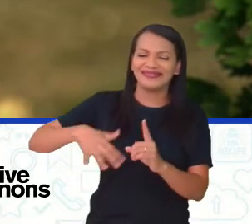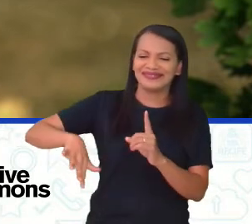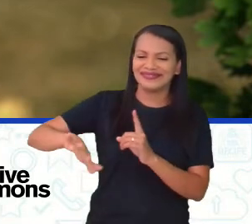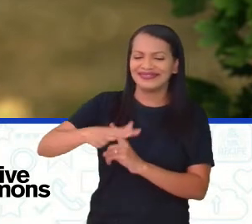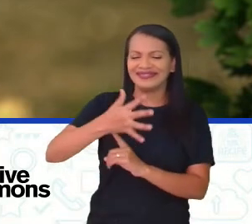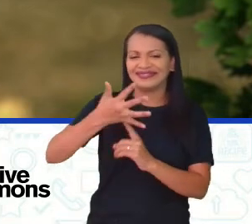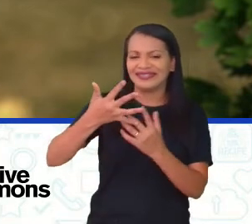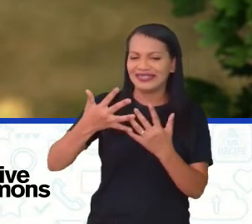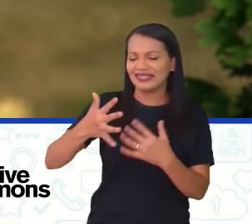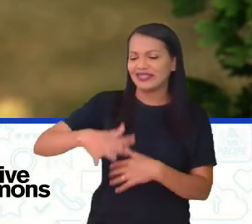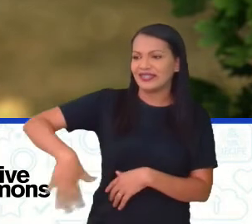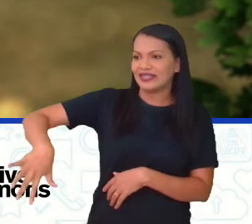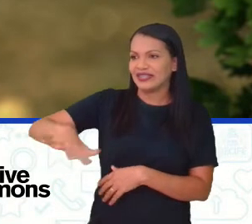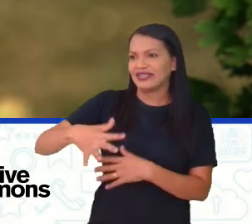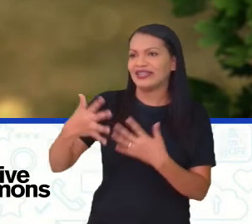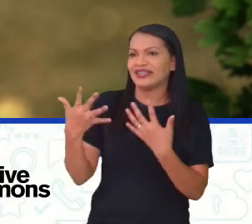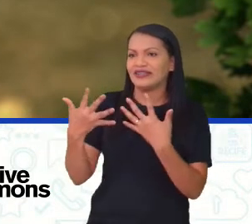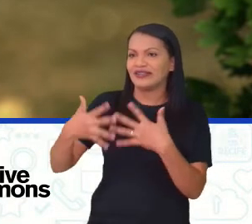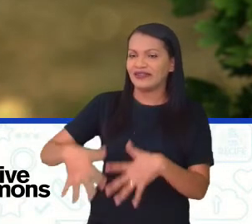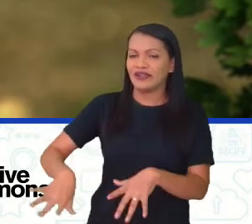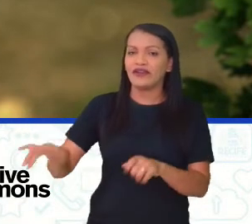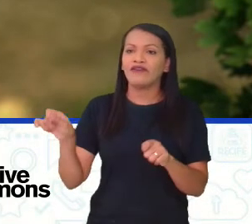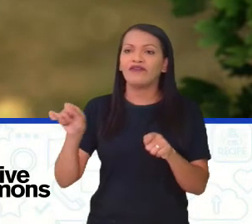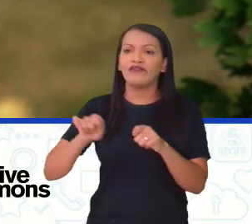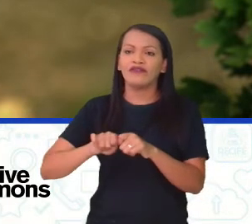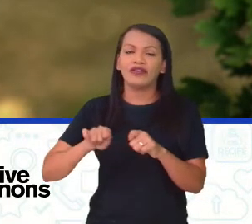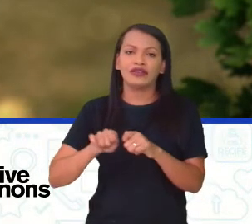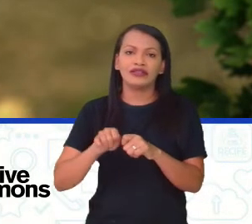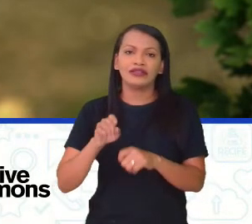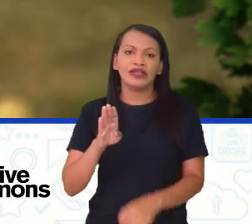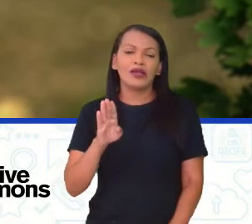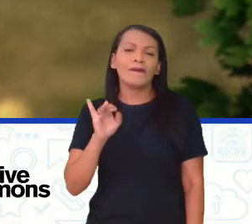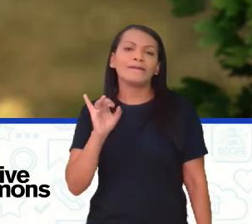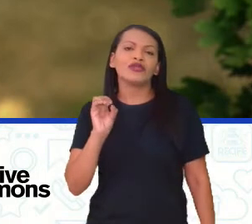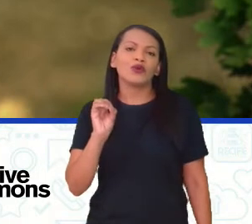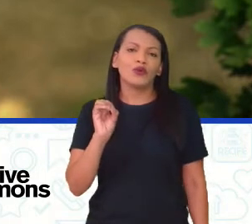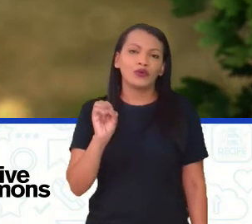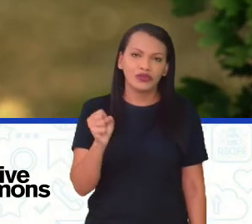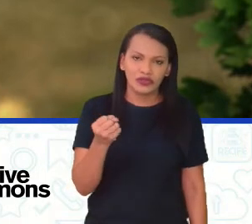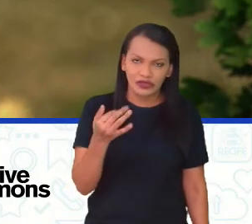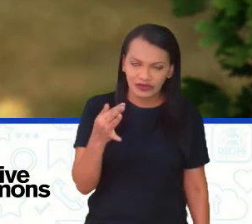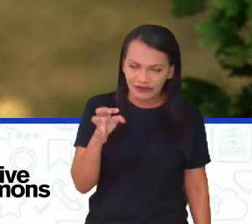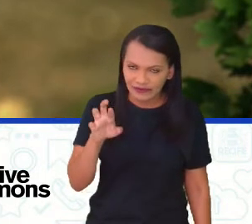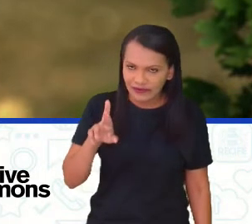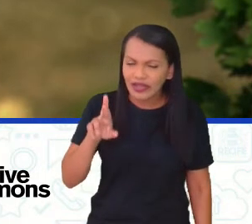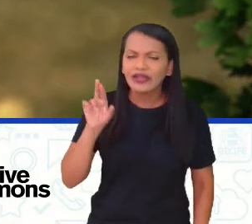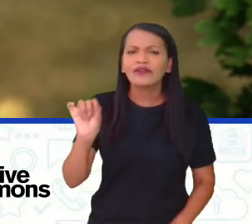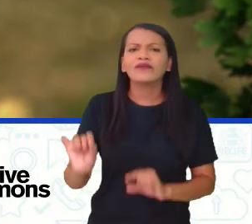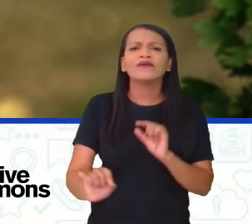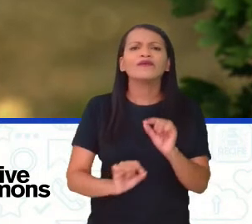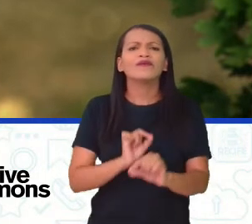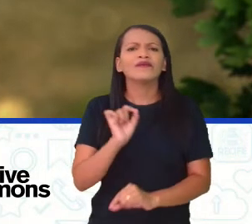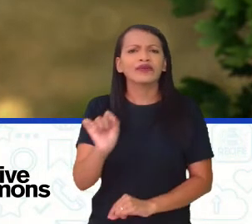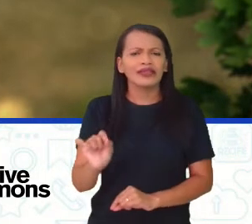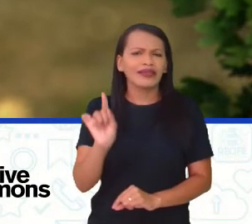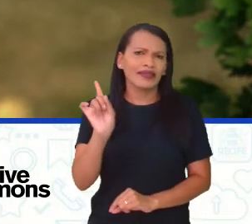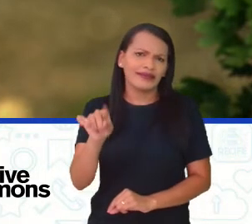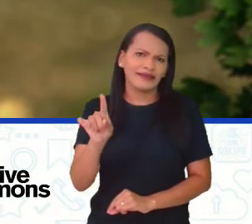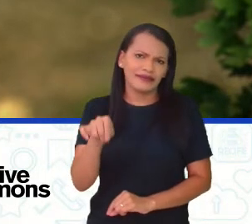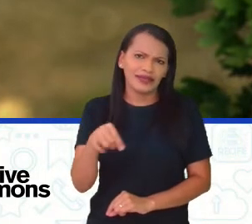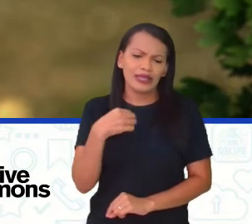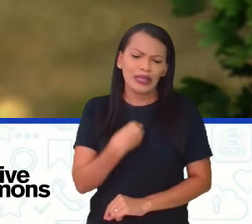Formado pela biosfera. Aquele termo lá da biologia. E aí, que é que vai estar compondo